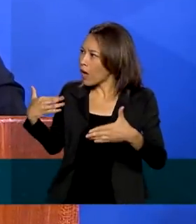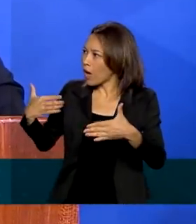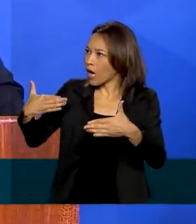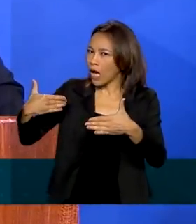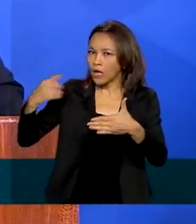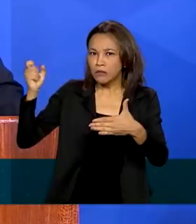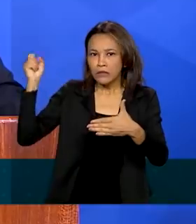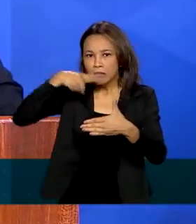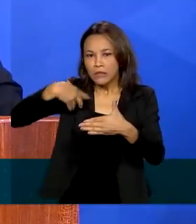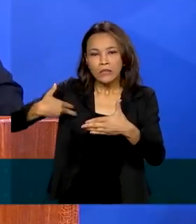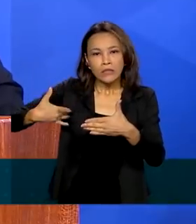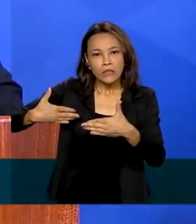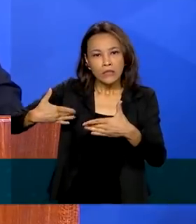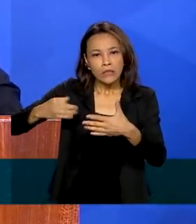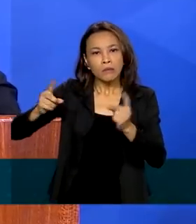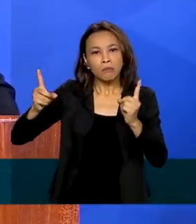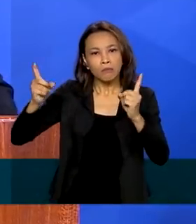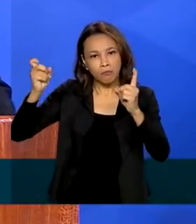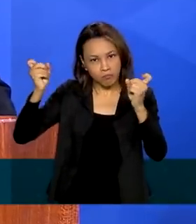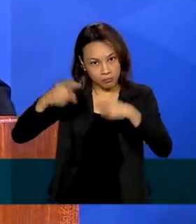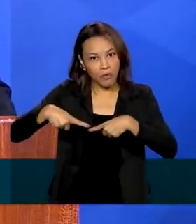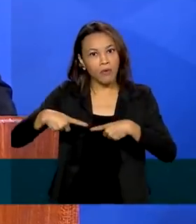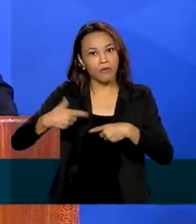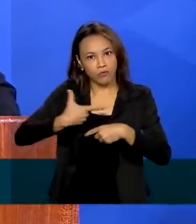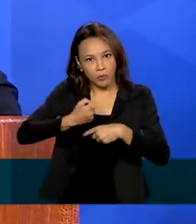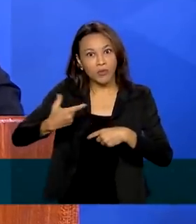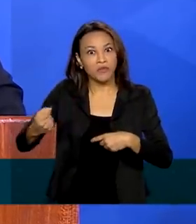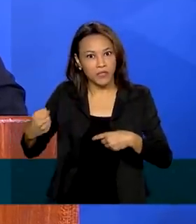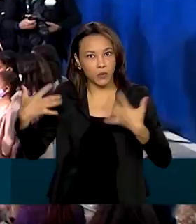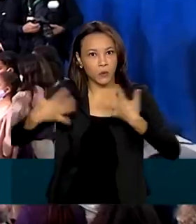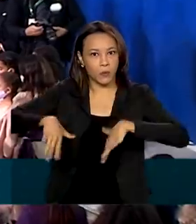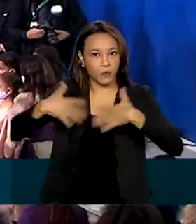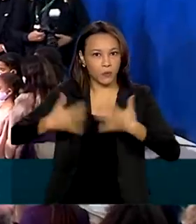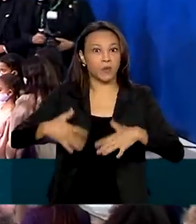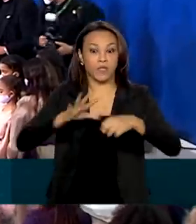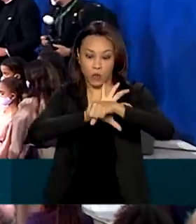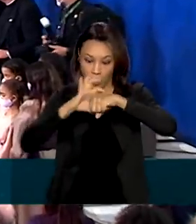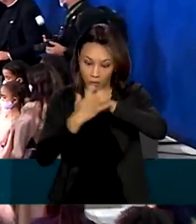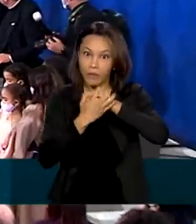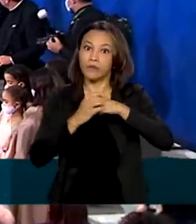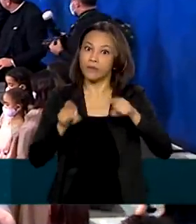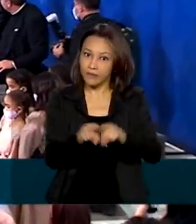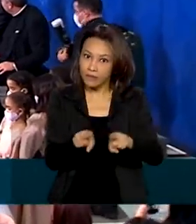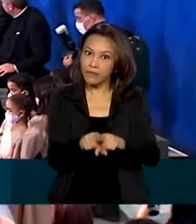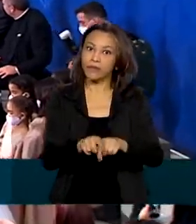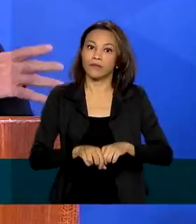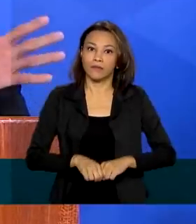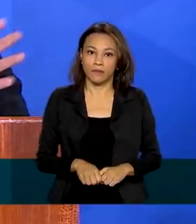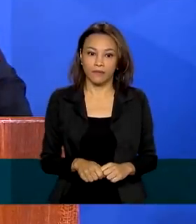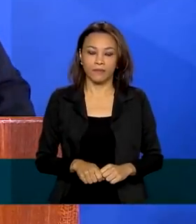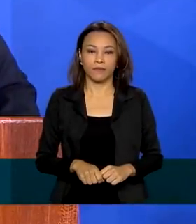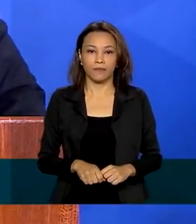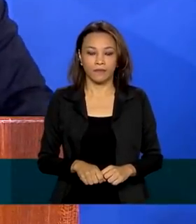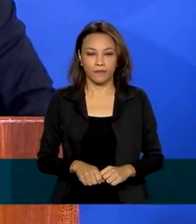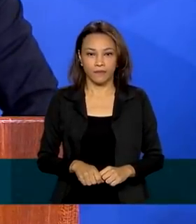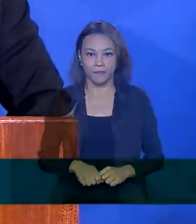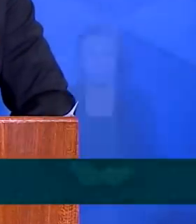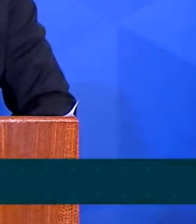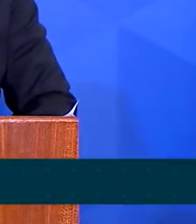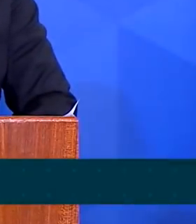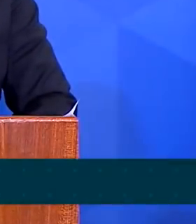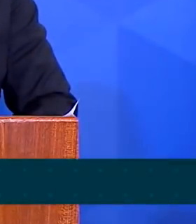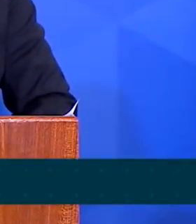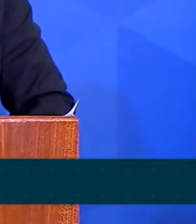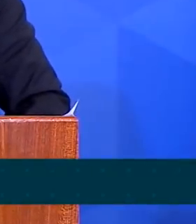dificuldades enfrentadas no ano de 2020, com a pandemia do coronavírus. A vocês que estão aqui,